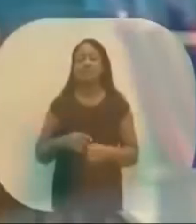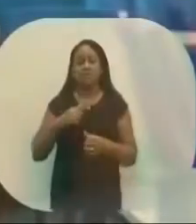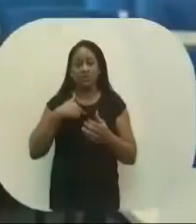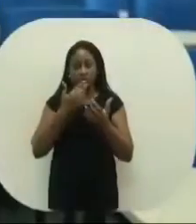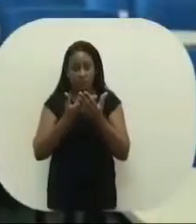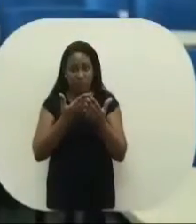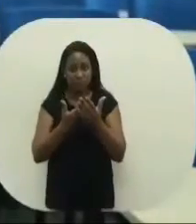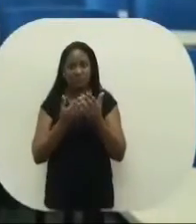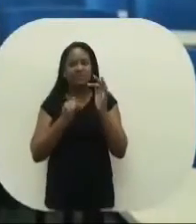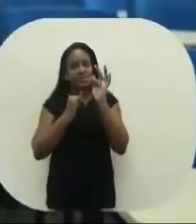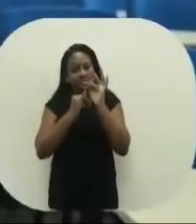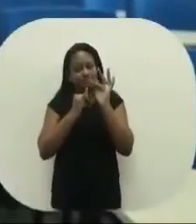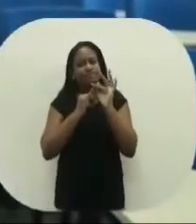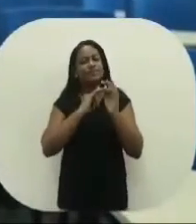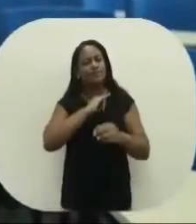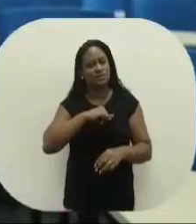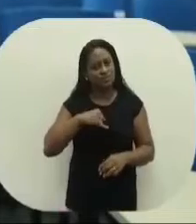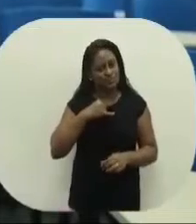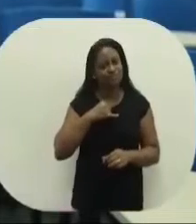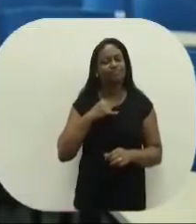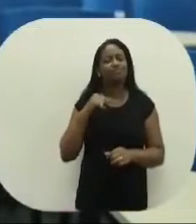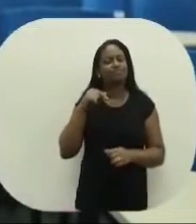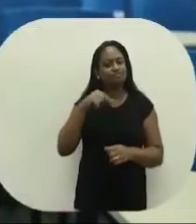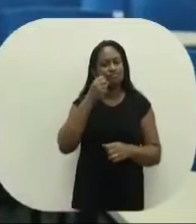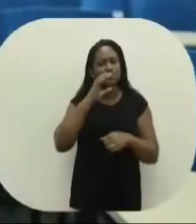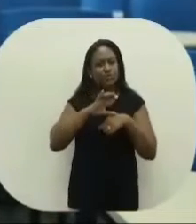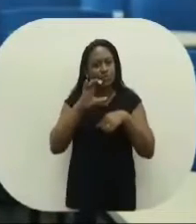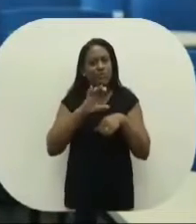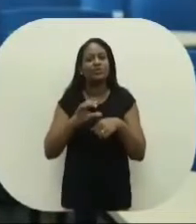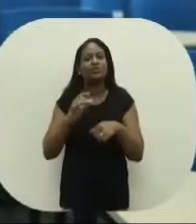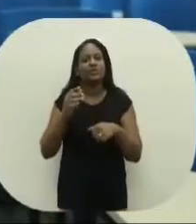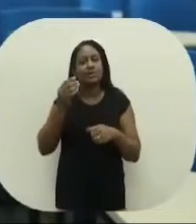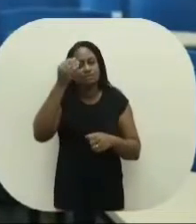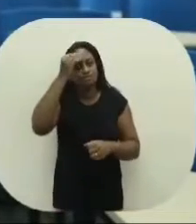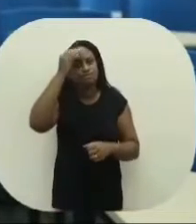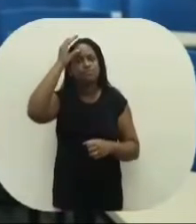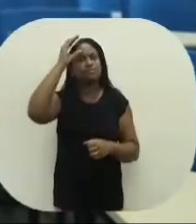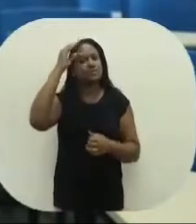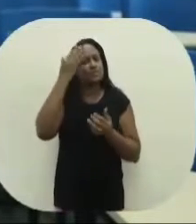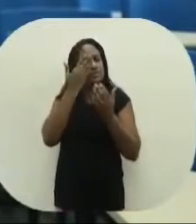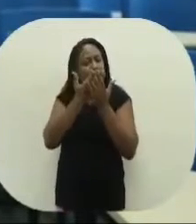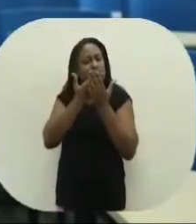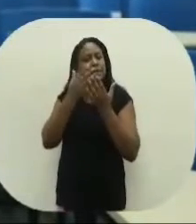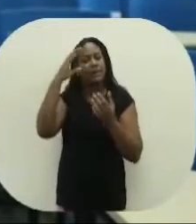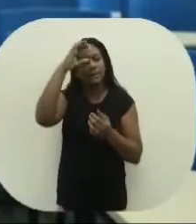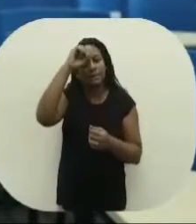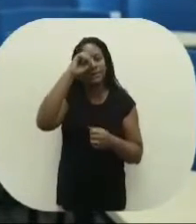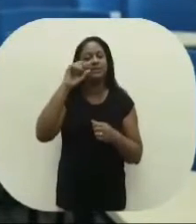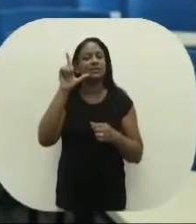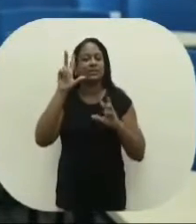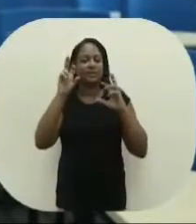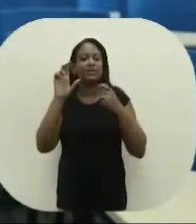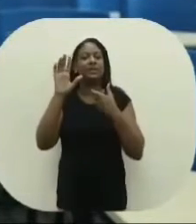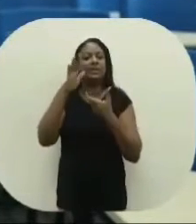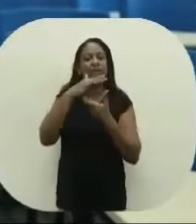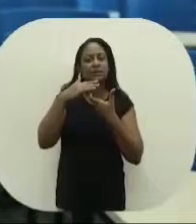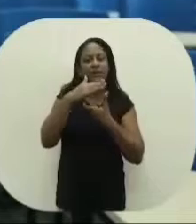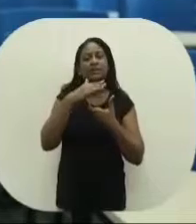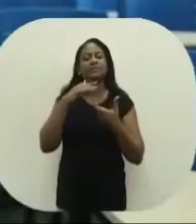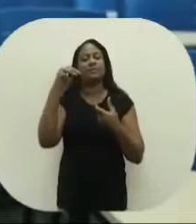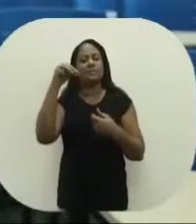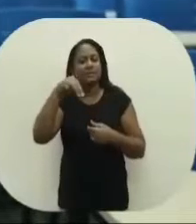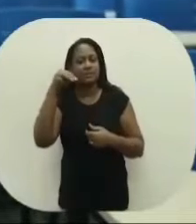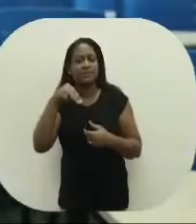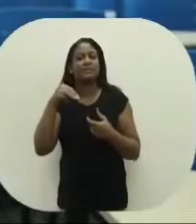Faço o curso, recomendo. Aqui ampliamos nossos conhecimentos sobre letramento, letramento